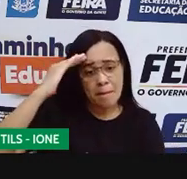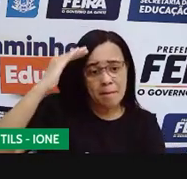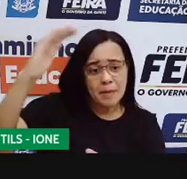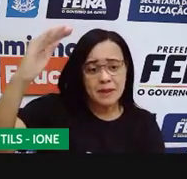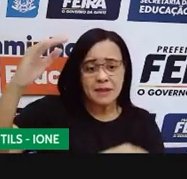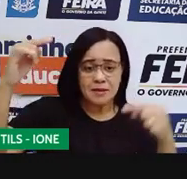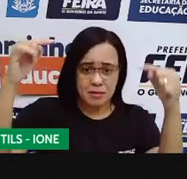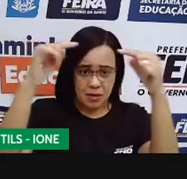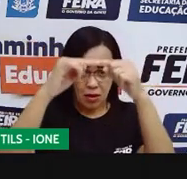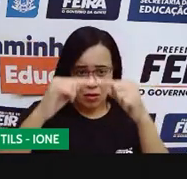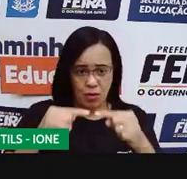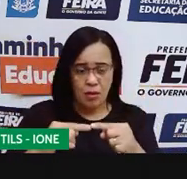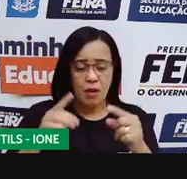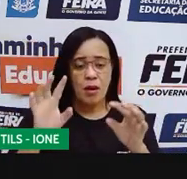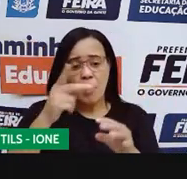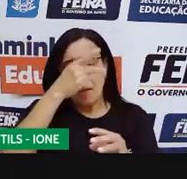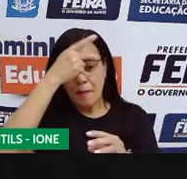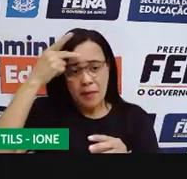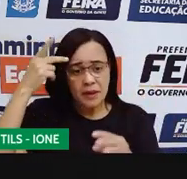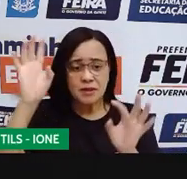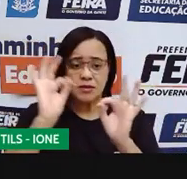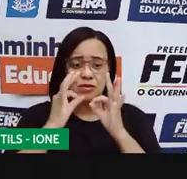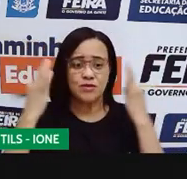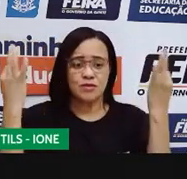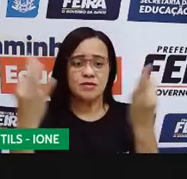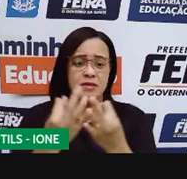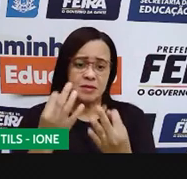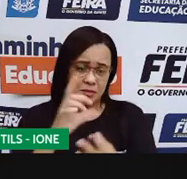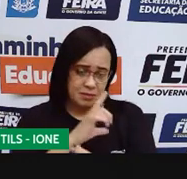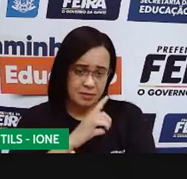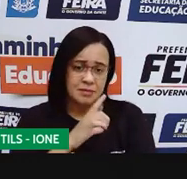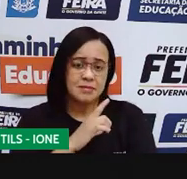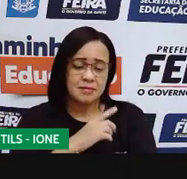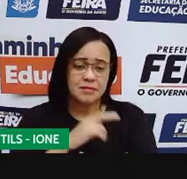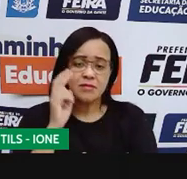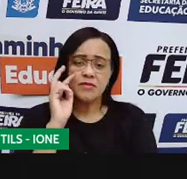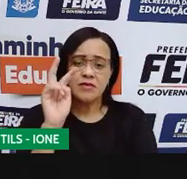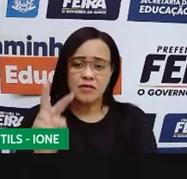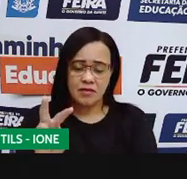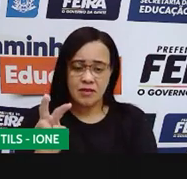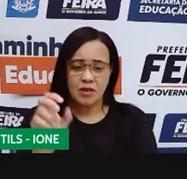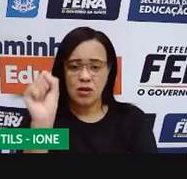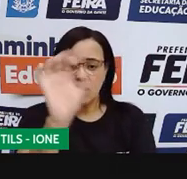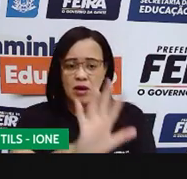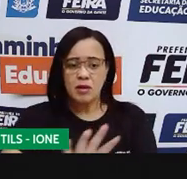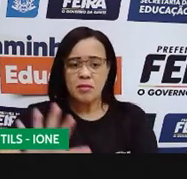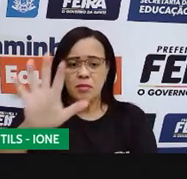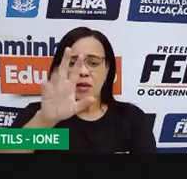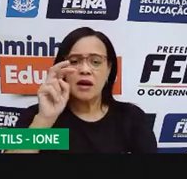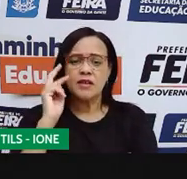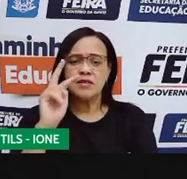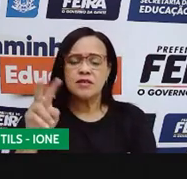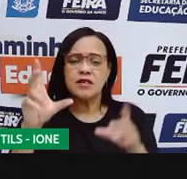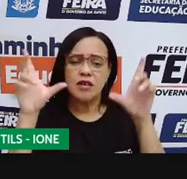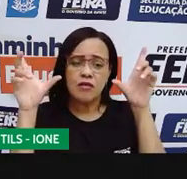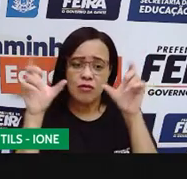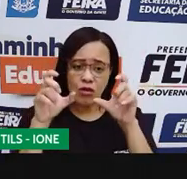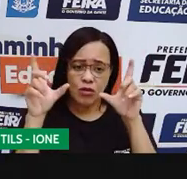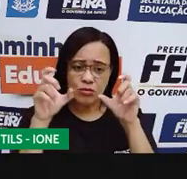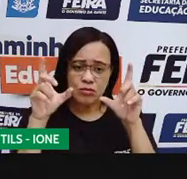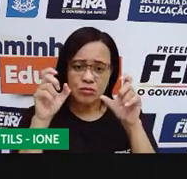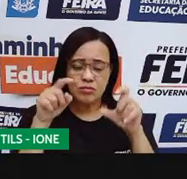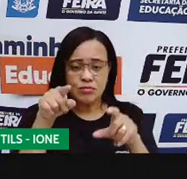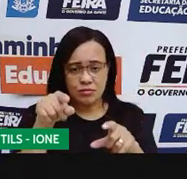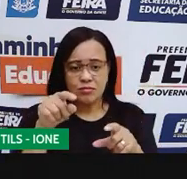parte da nossa família. Observem essas imagens, vejam diferentes famílias.